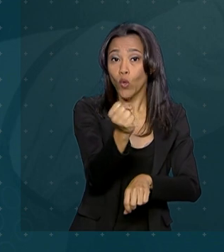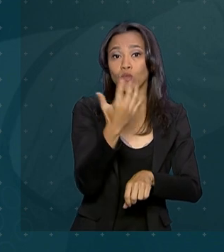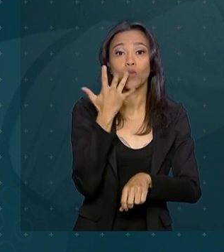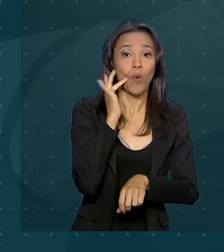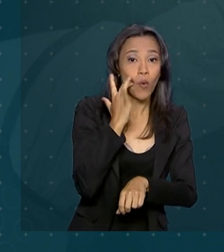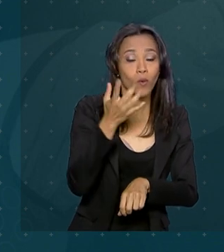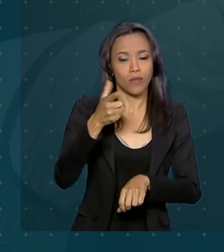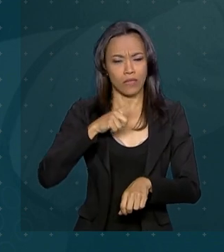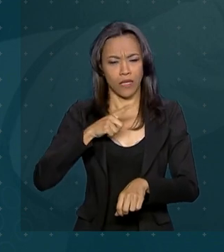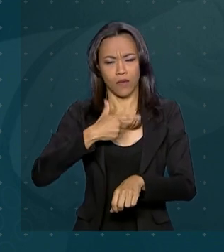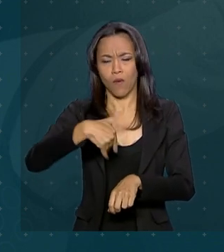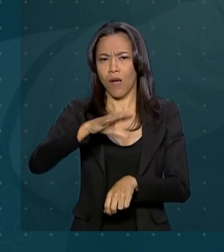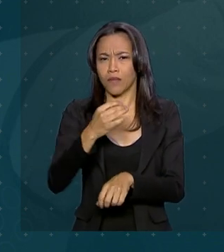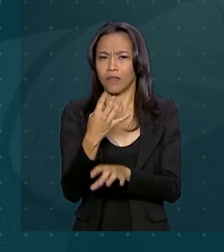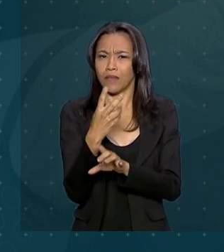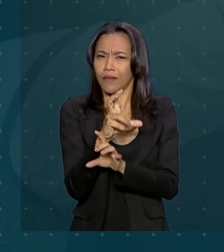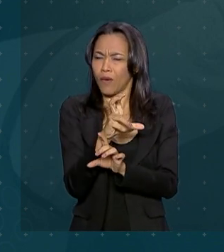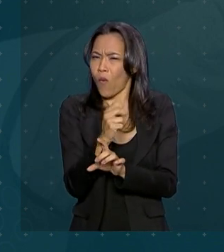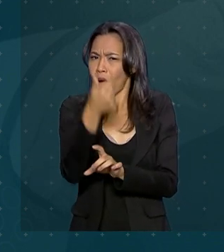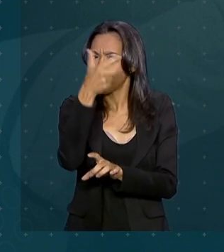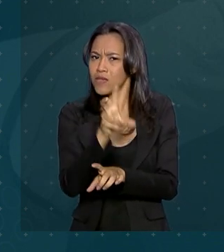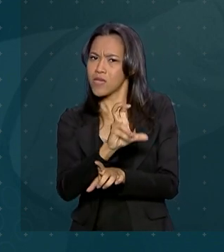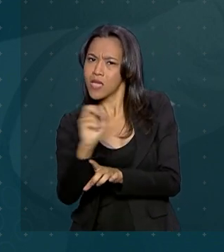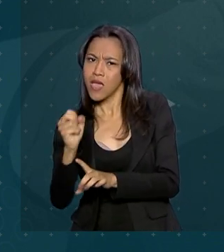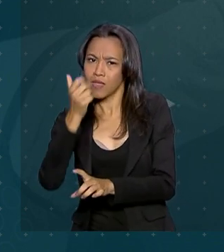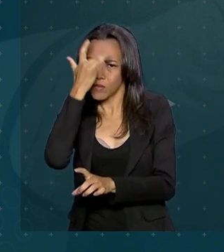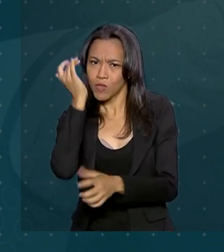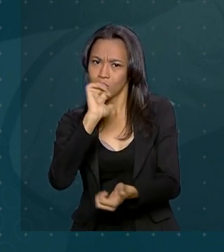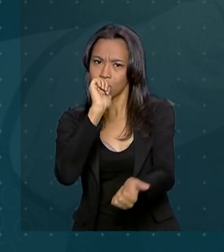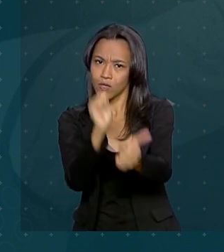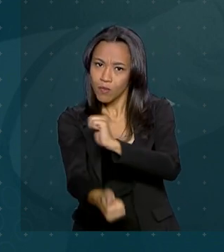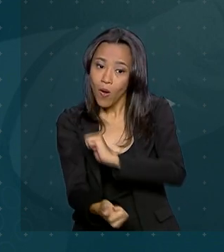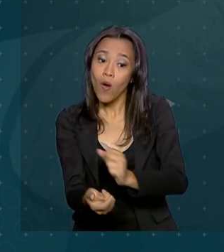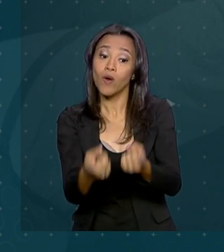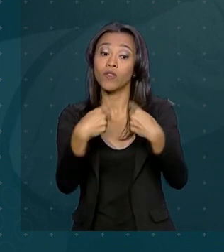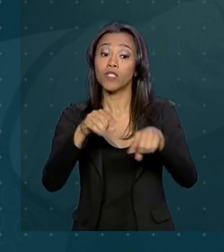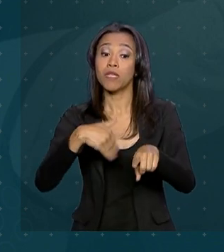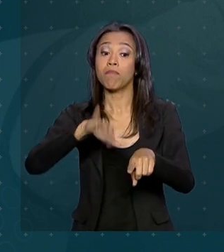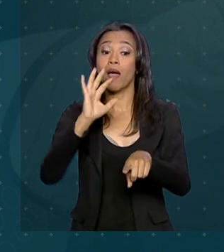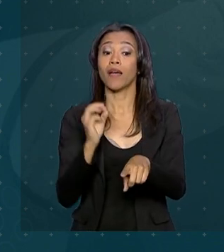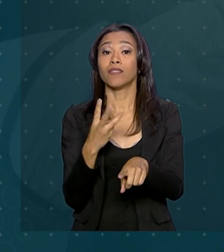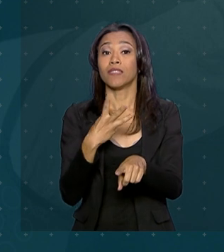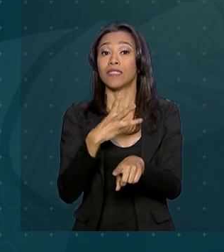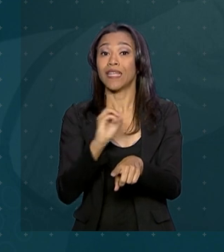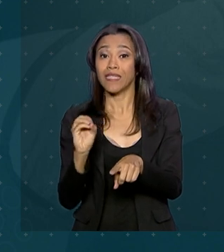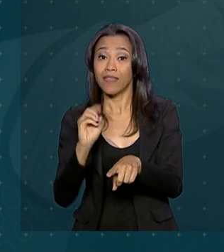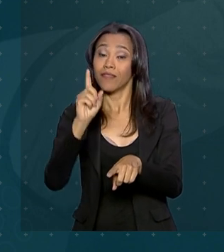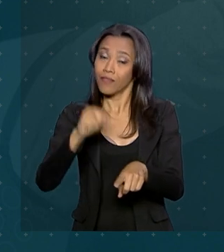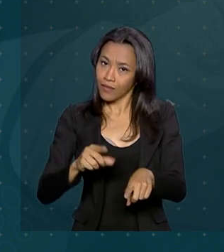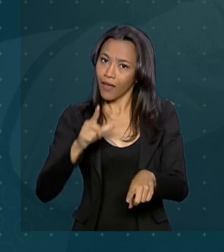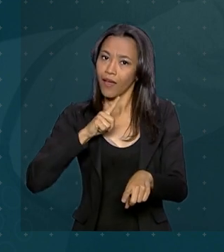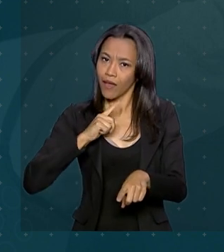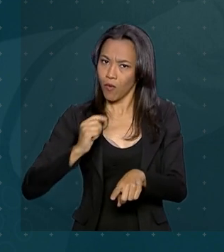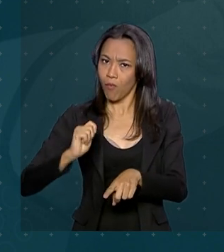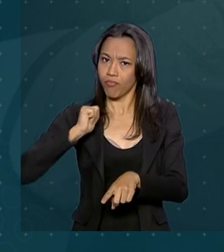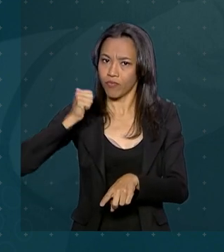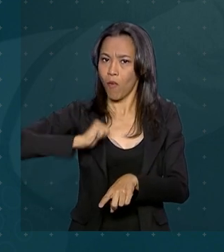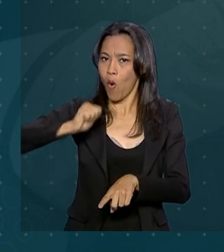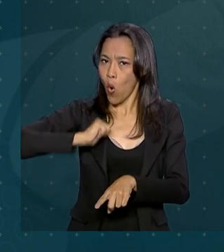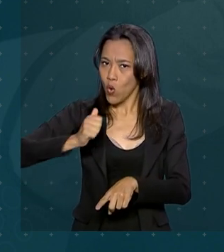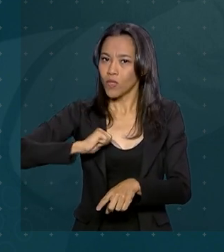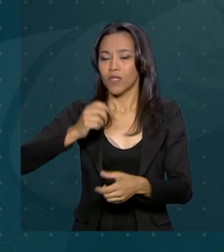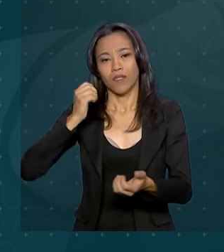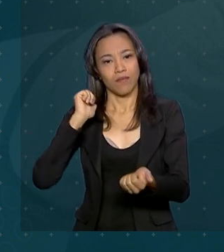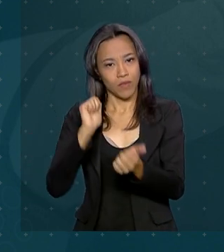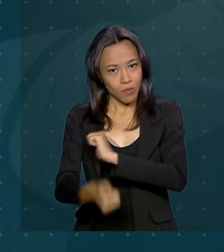brasileira tem quase 500 esportistas na disputa do Pan e mais de 300 são contemplados pelo Bolsa Atleta